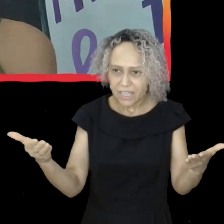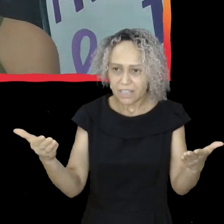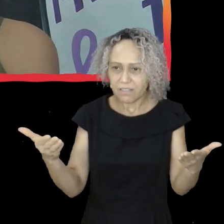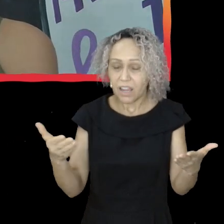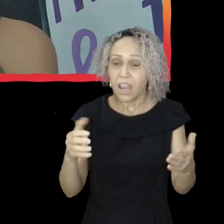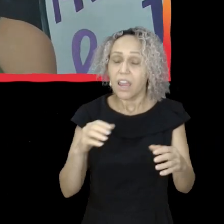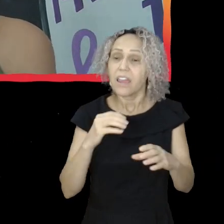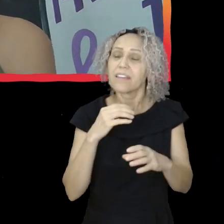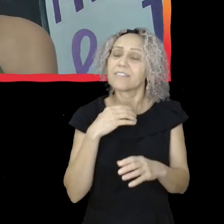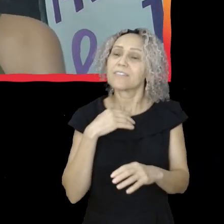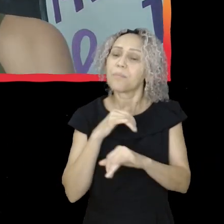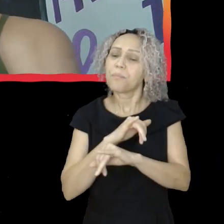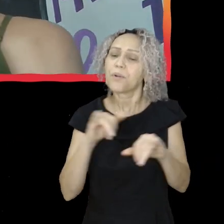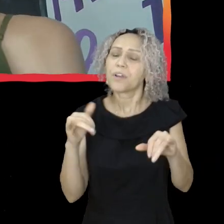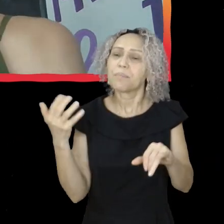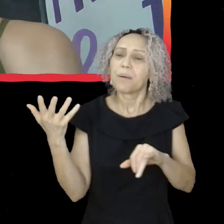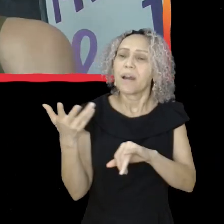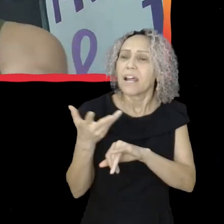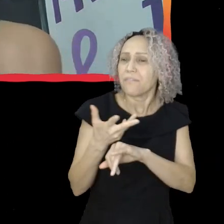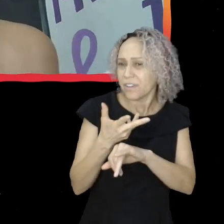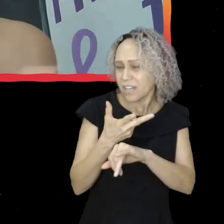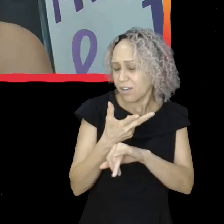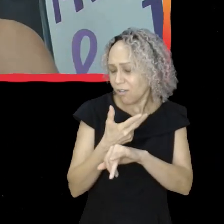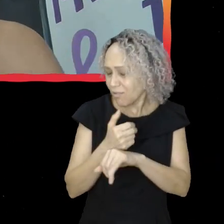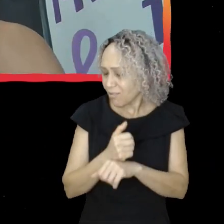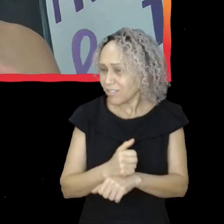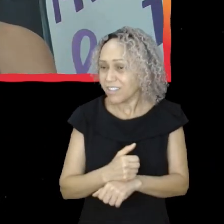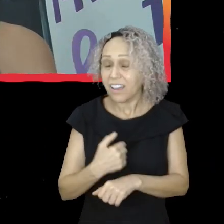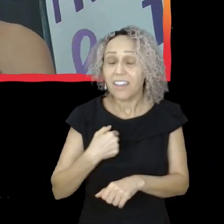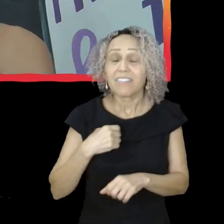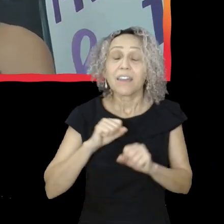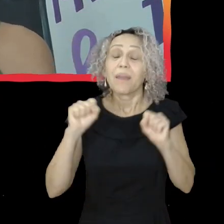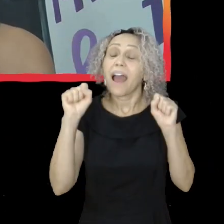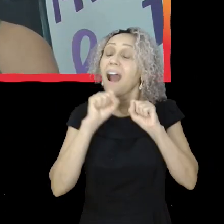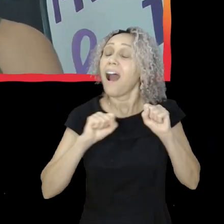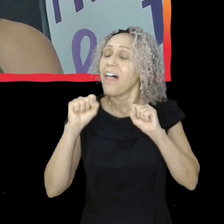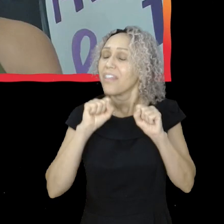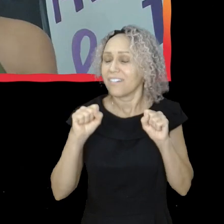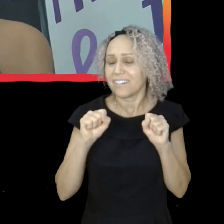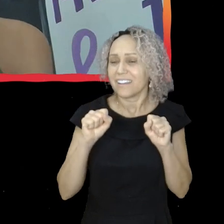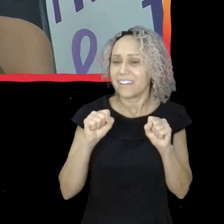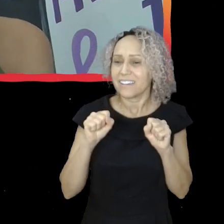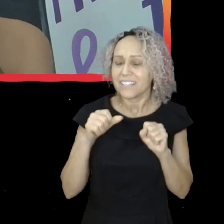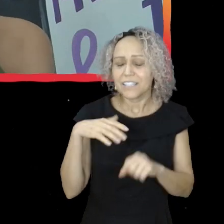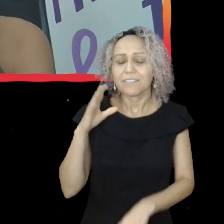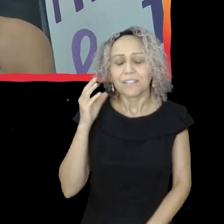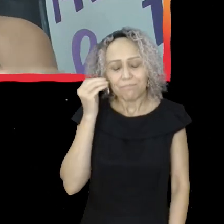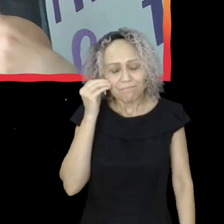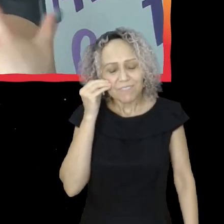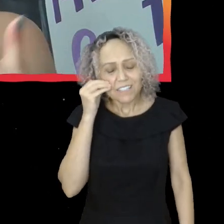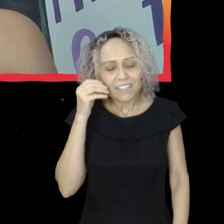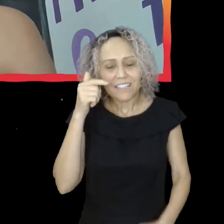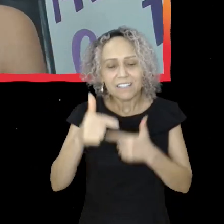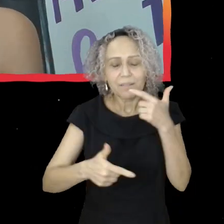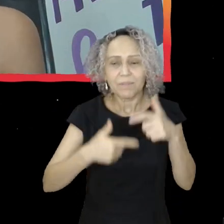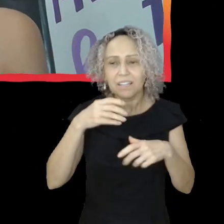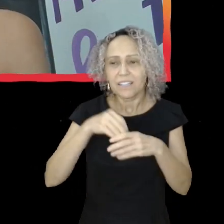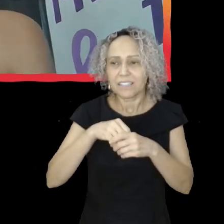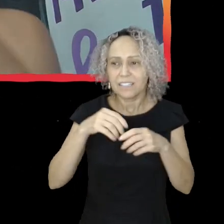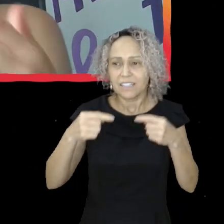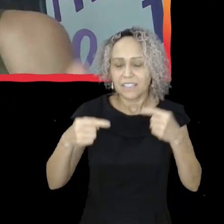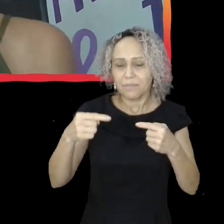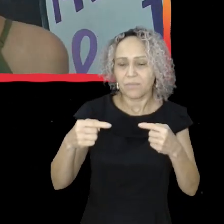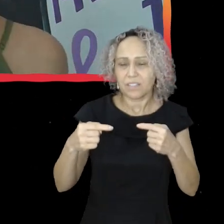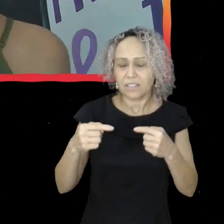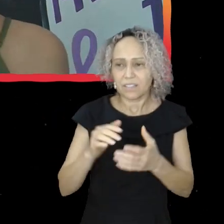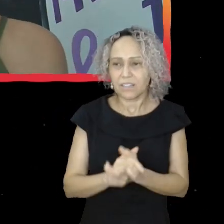é maravilhosa, e ela traz algo que eu sempre adorei, que eu sempre tentei trabalhar muito na política, que é você debater coisa